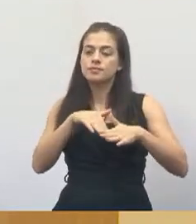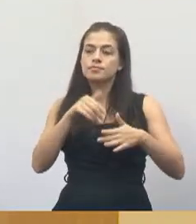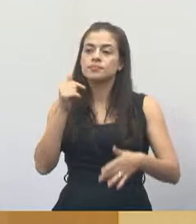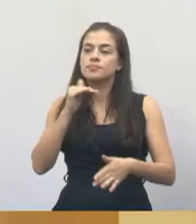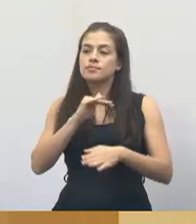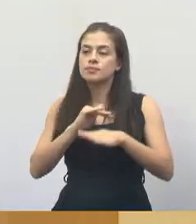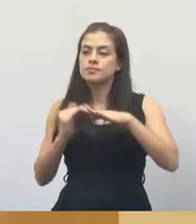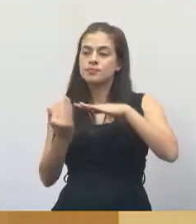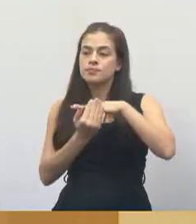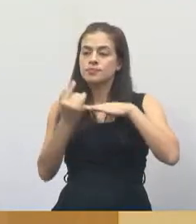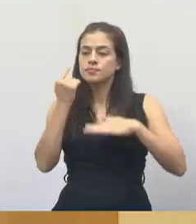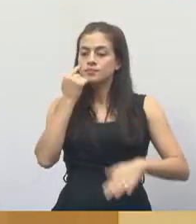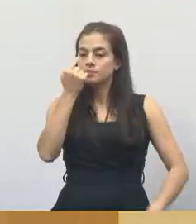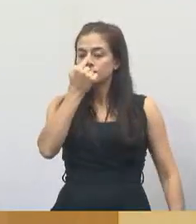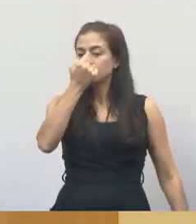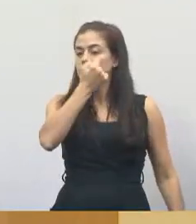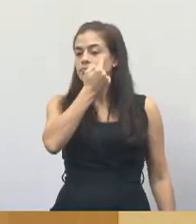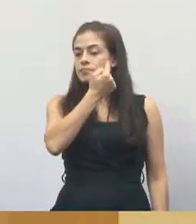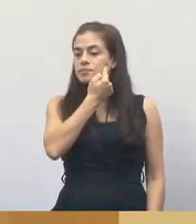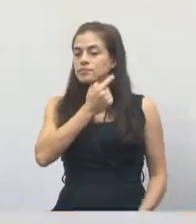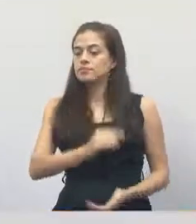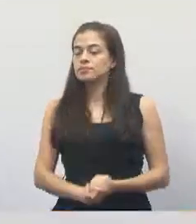A foto 1, fazendo favor.